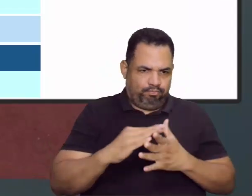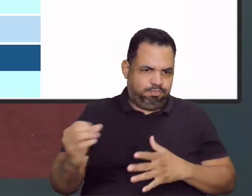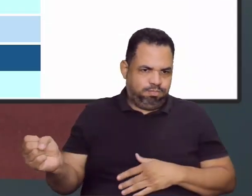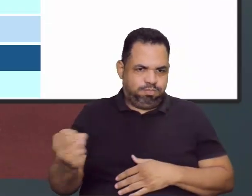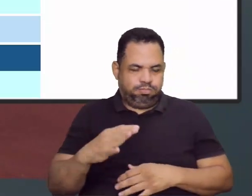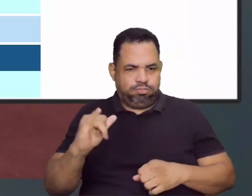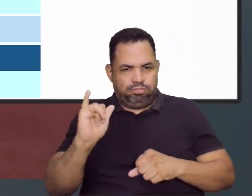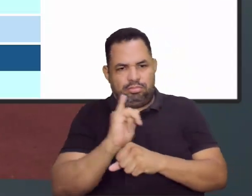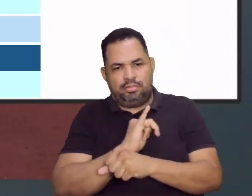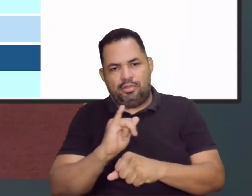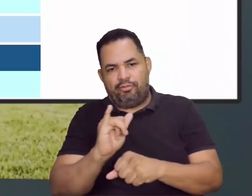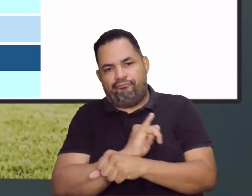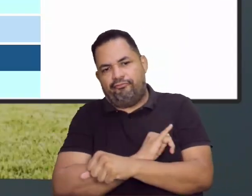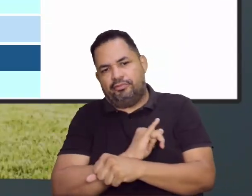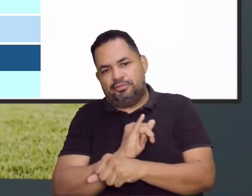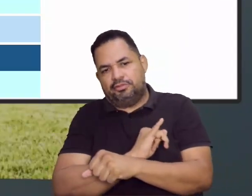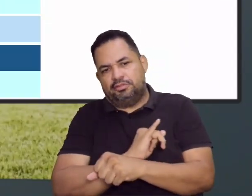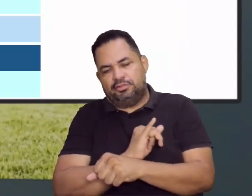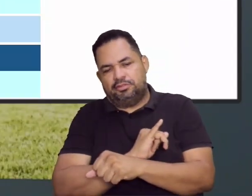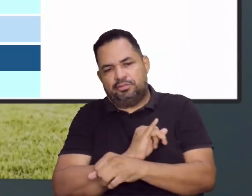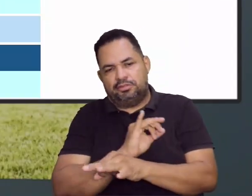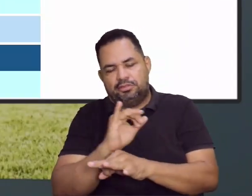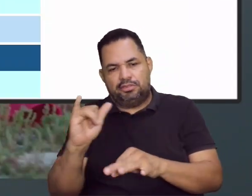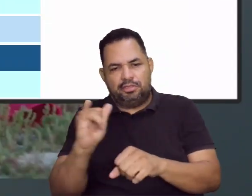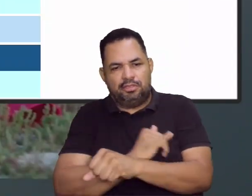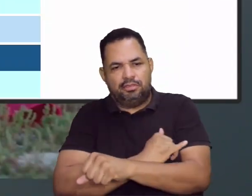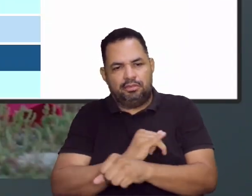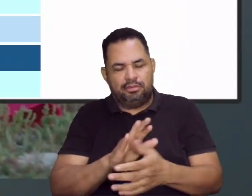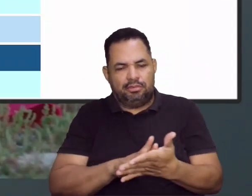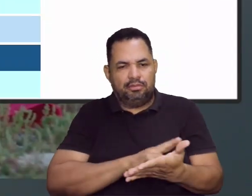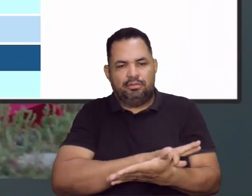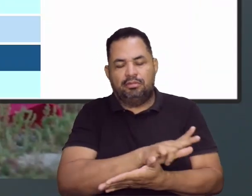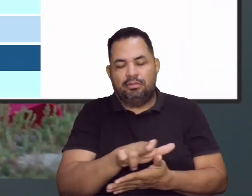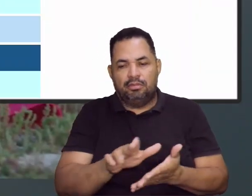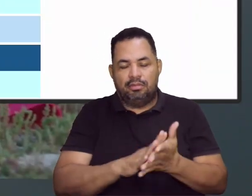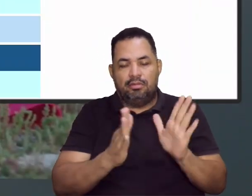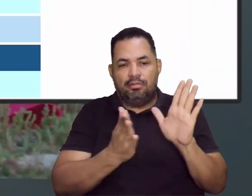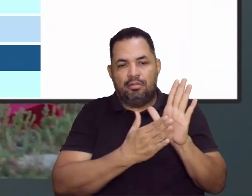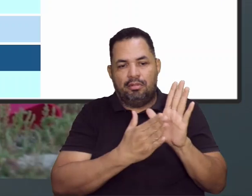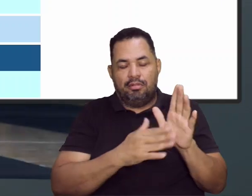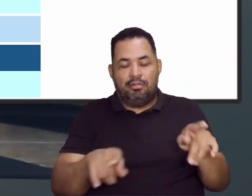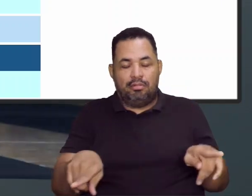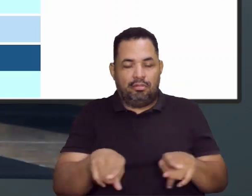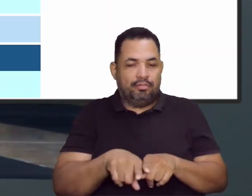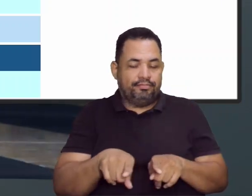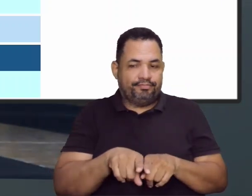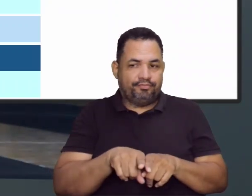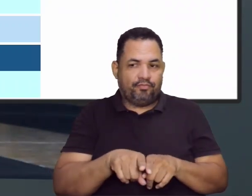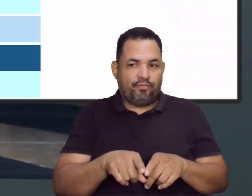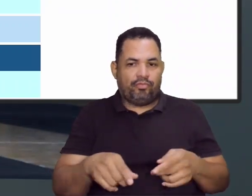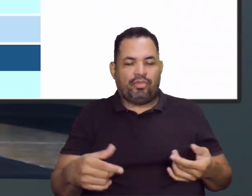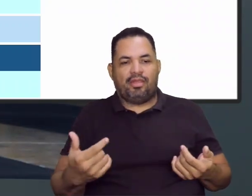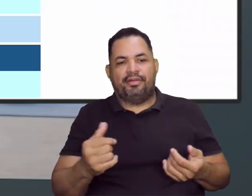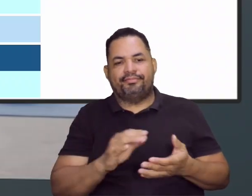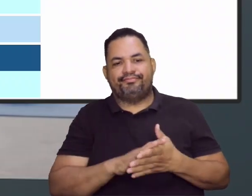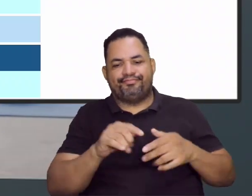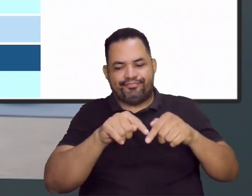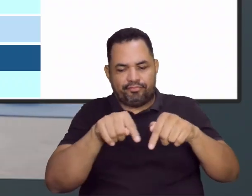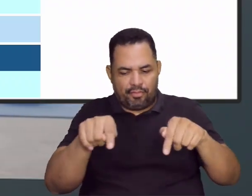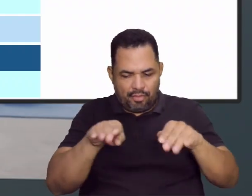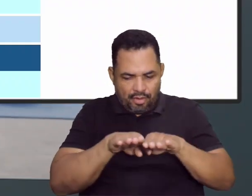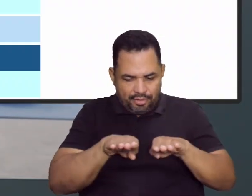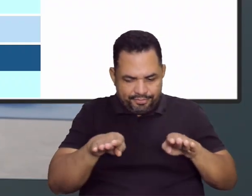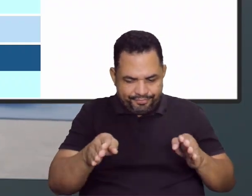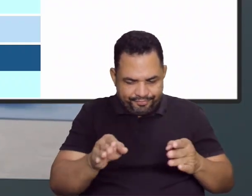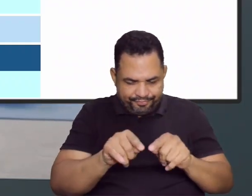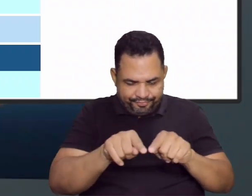estratégias e tinha diversos jogos, né? Então tinha diversas propostas. Além desses jogos, tinha os jogos de tabuleiro, que